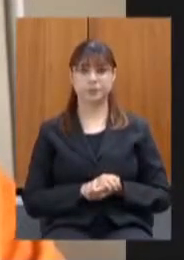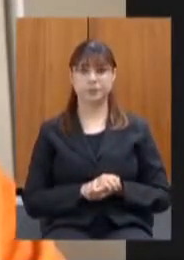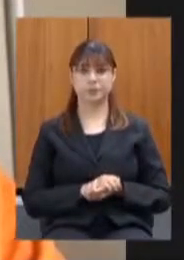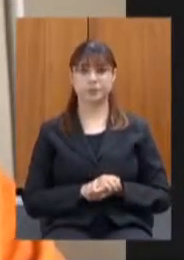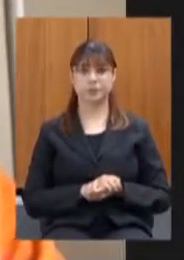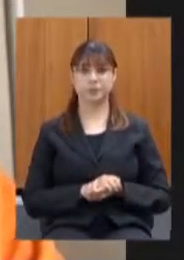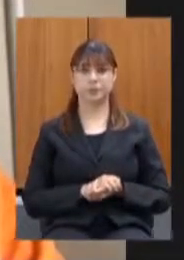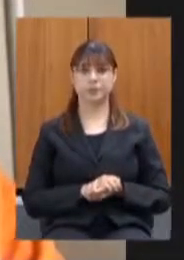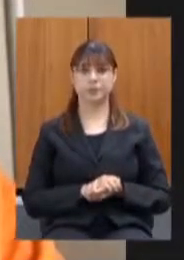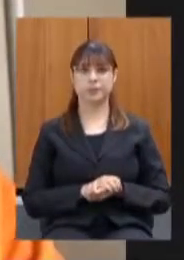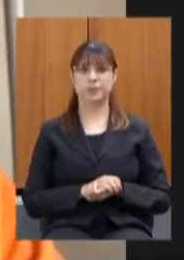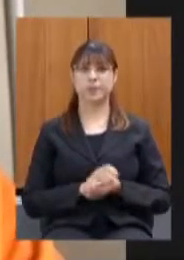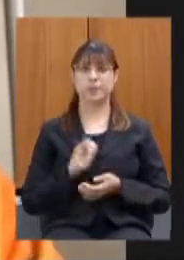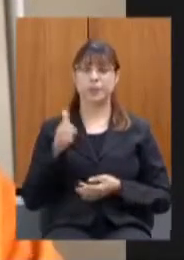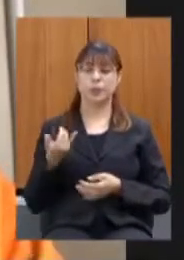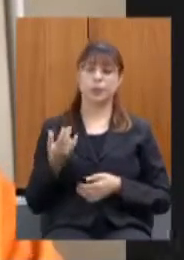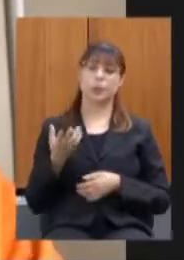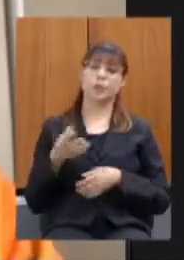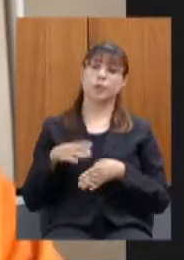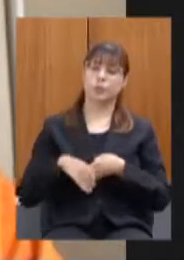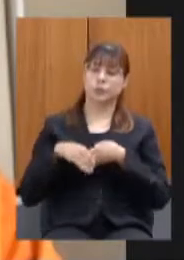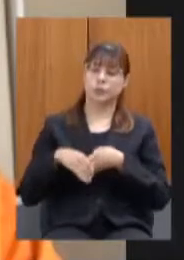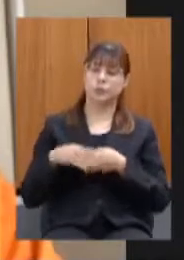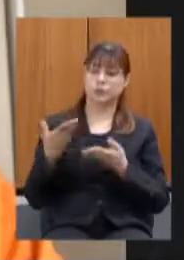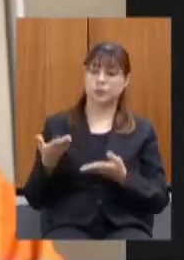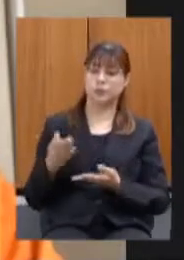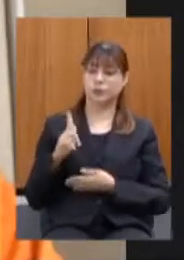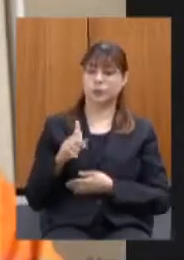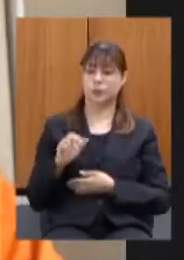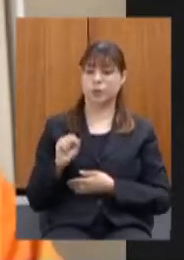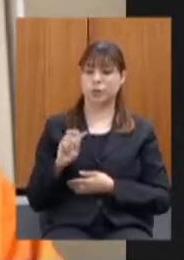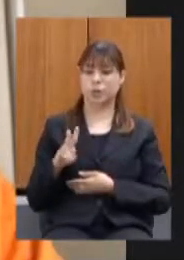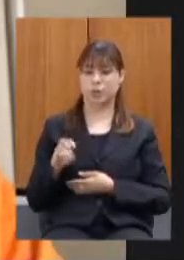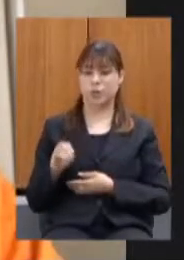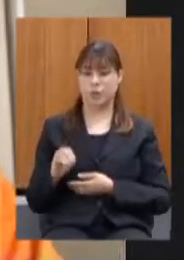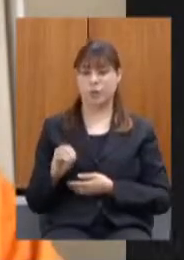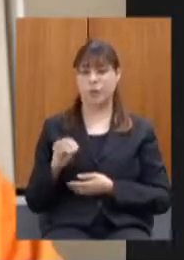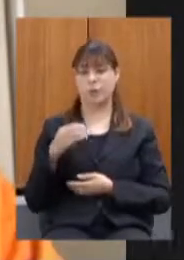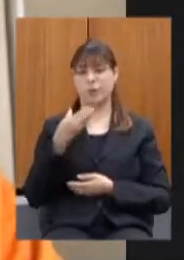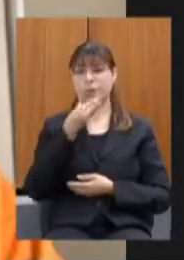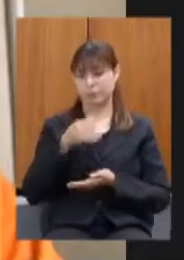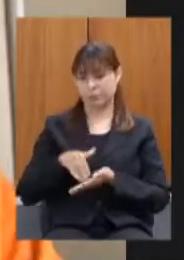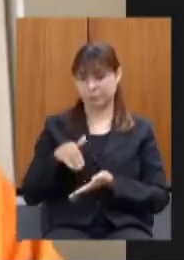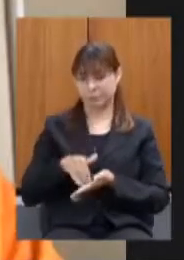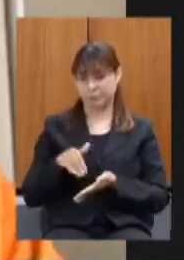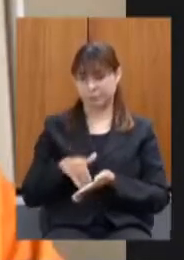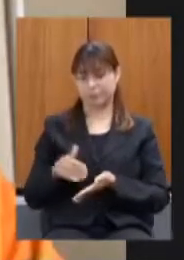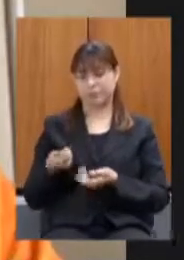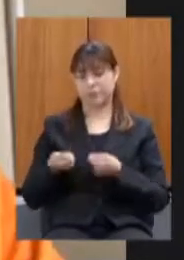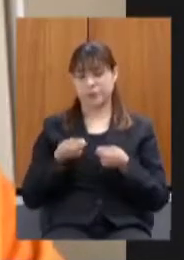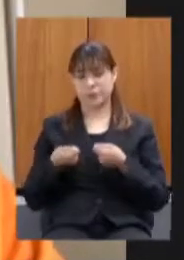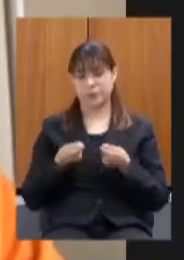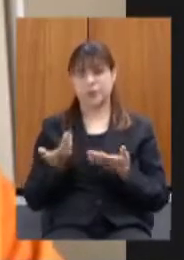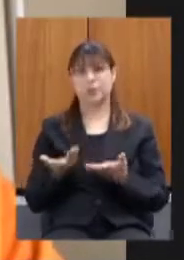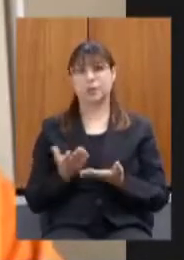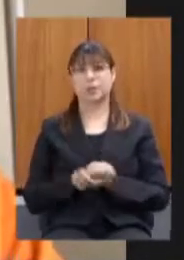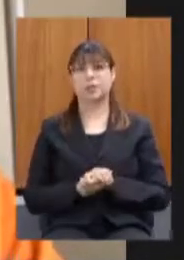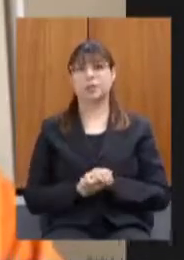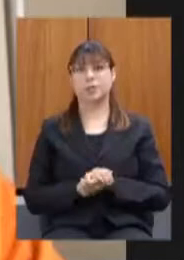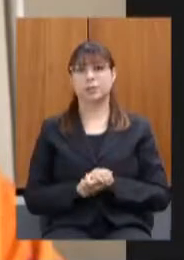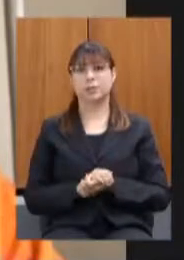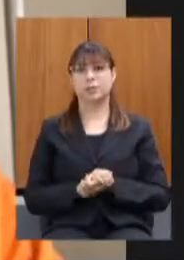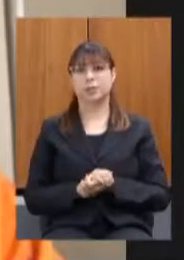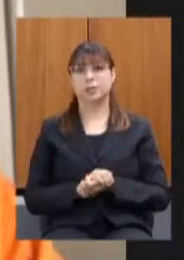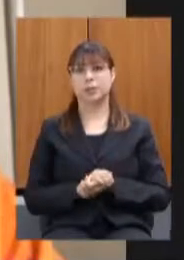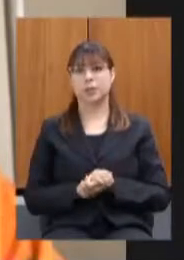aqui aproveito para cumprimentar o senhor Gustavo Barbosa secretário da Fazenda seja muito bem-vindo aí a casa como te falei não estou aí por exemplo para poder estar